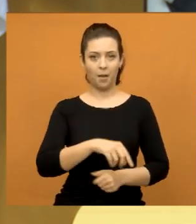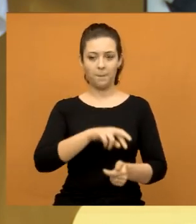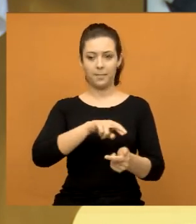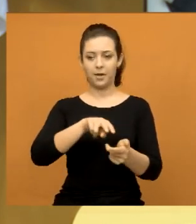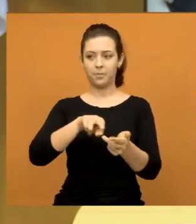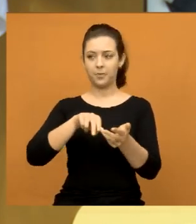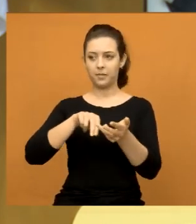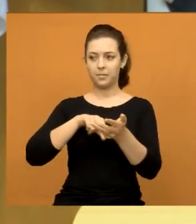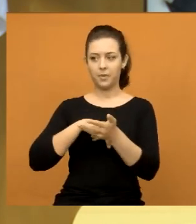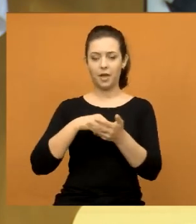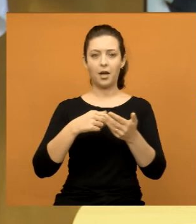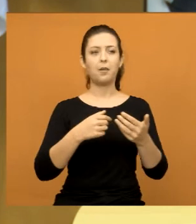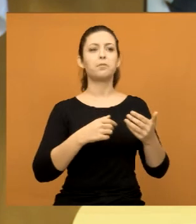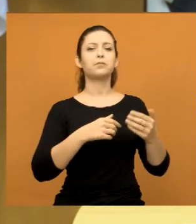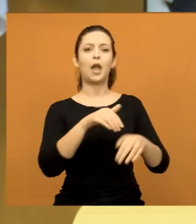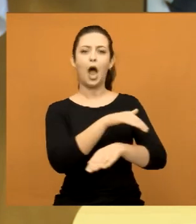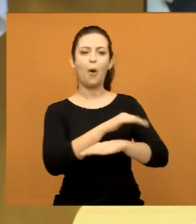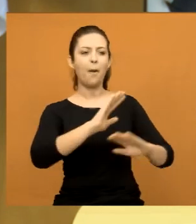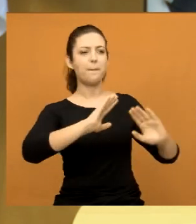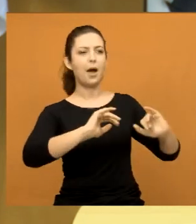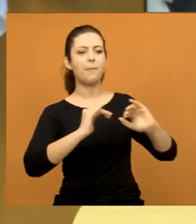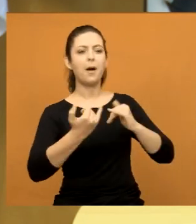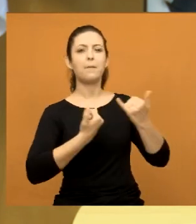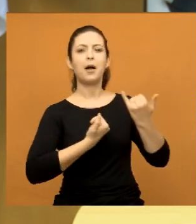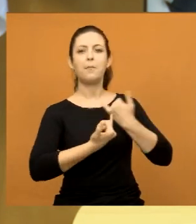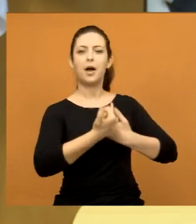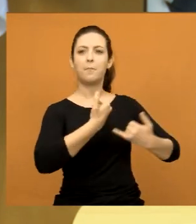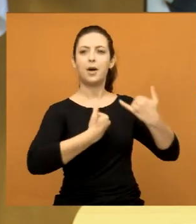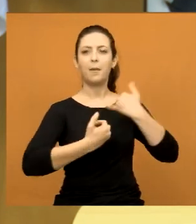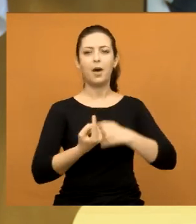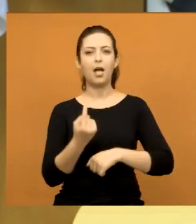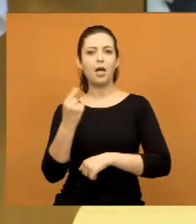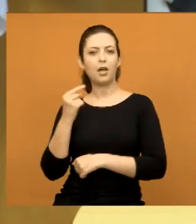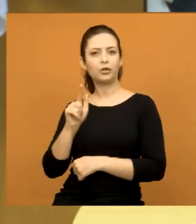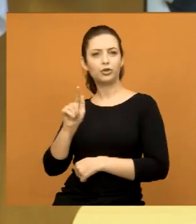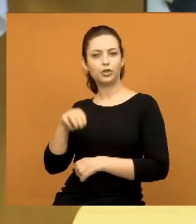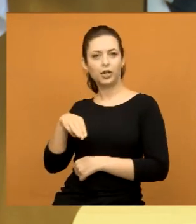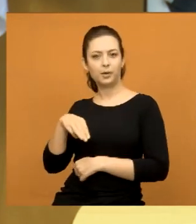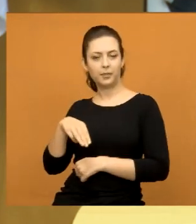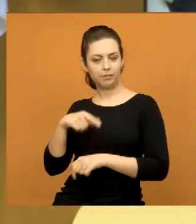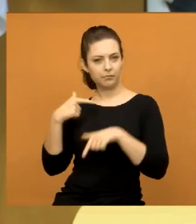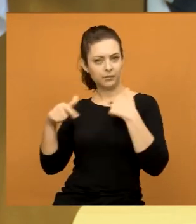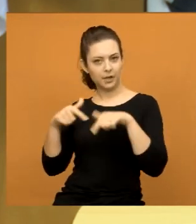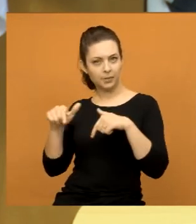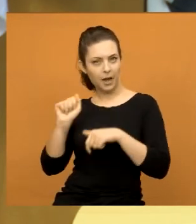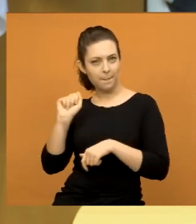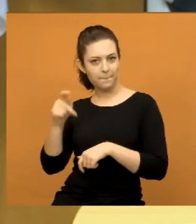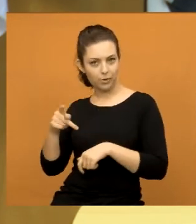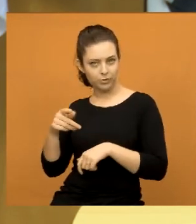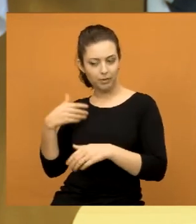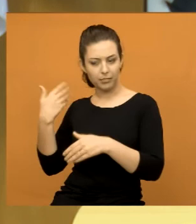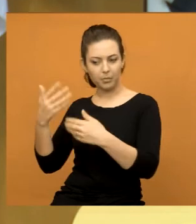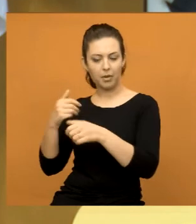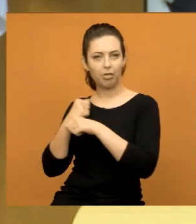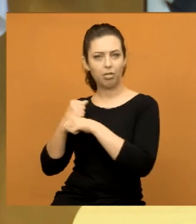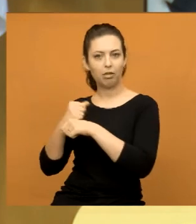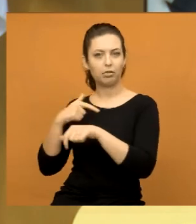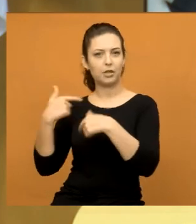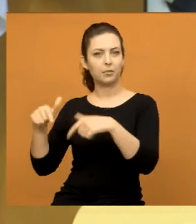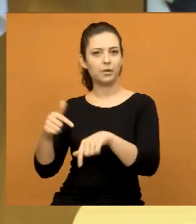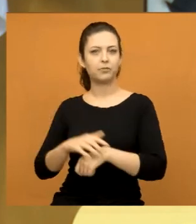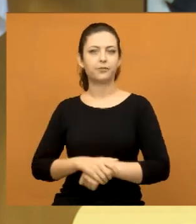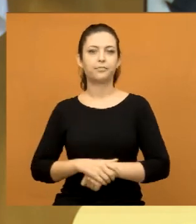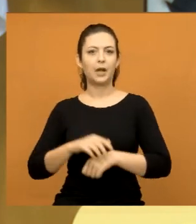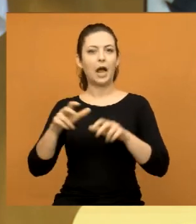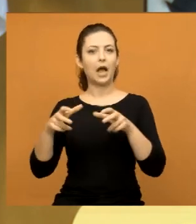pessoas me abordaram na rua e dizendo, quando eu trabalhei na GM, eu sou aposentado, e eu tenho assistido muito na TV Câmara e ela começa